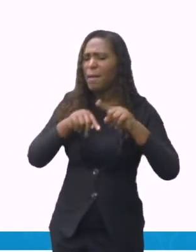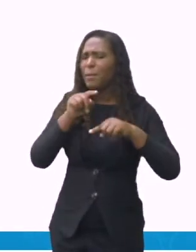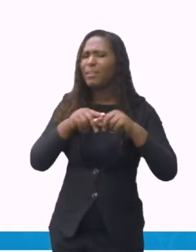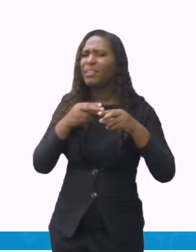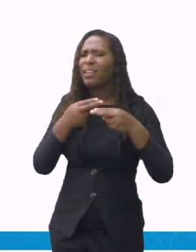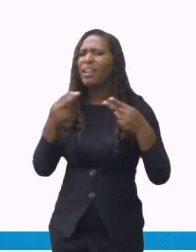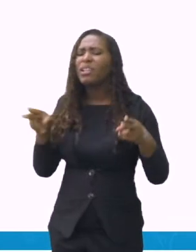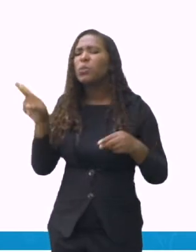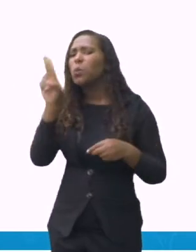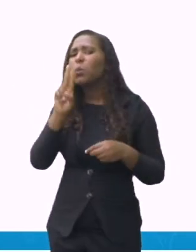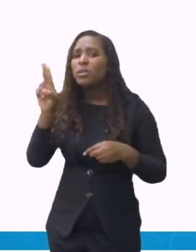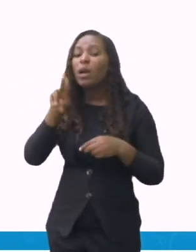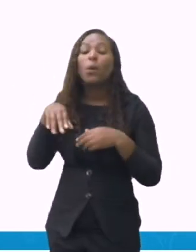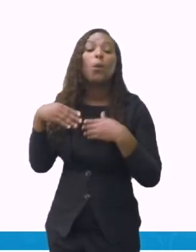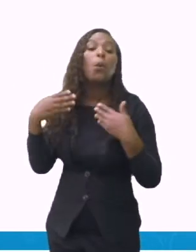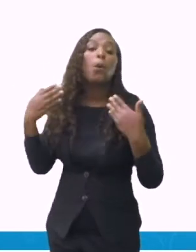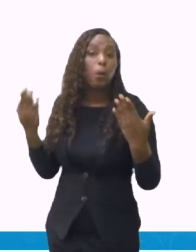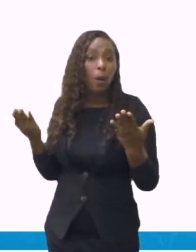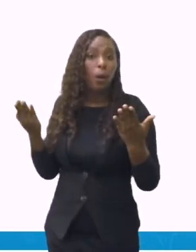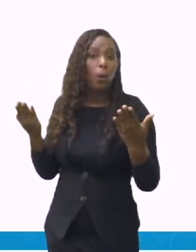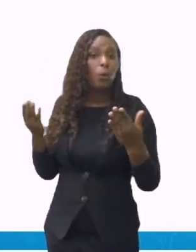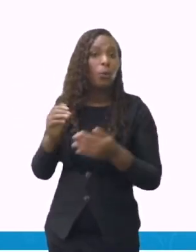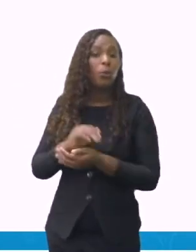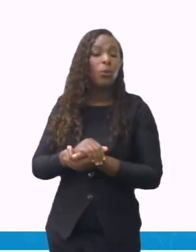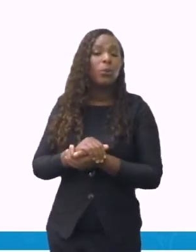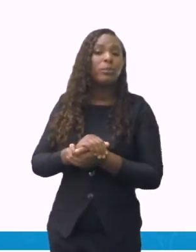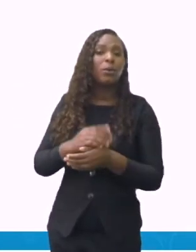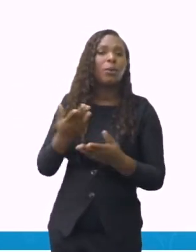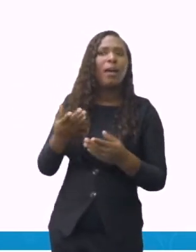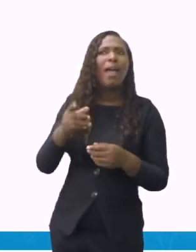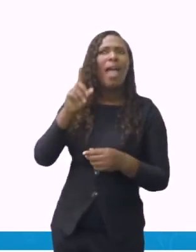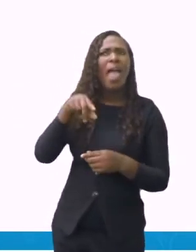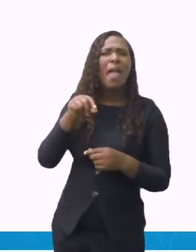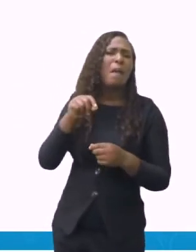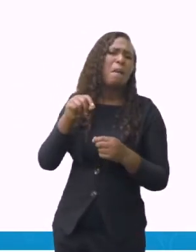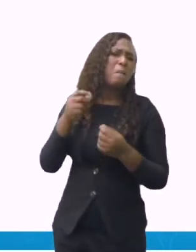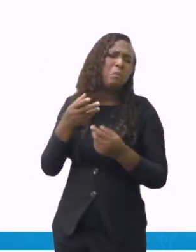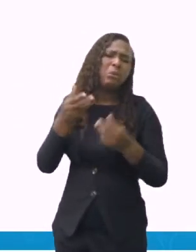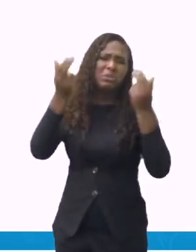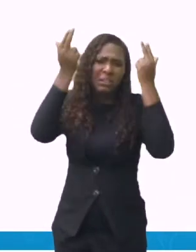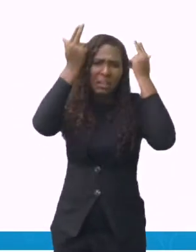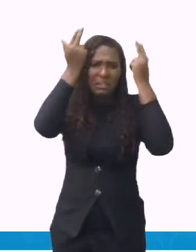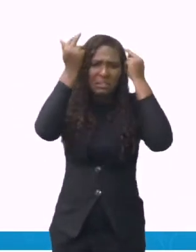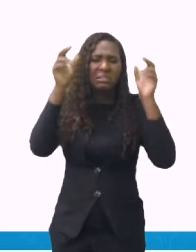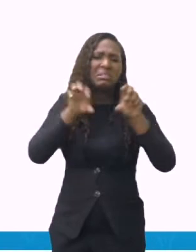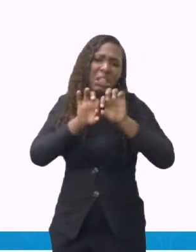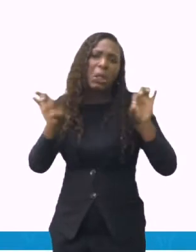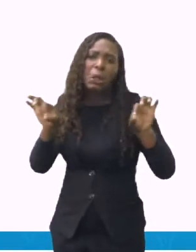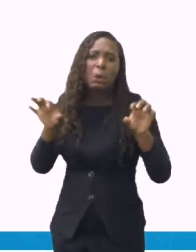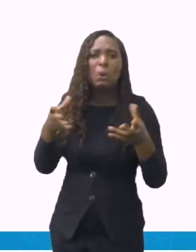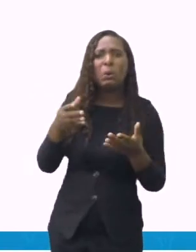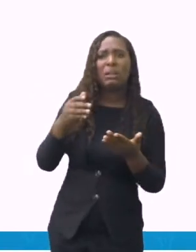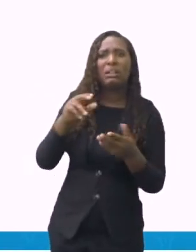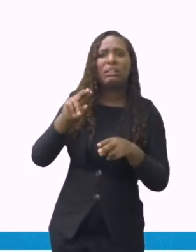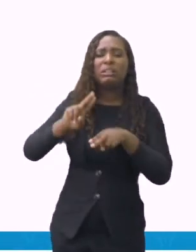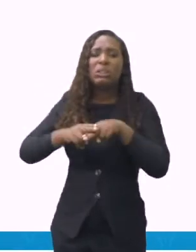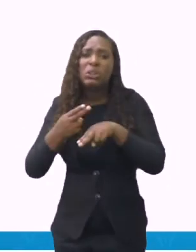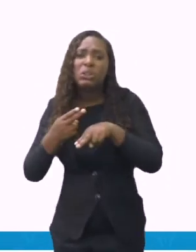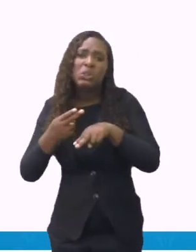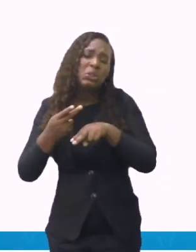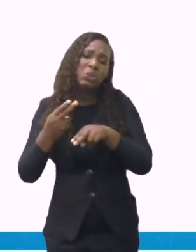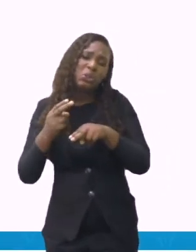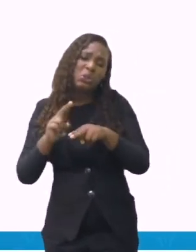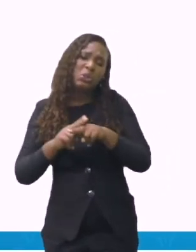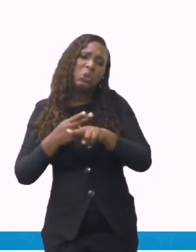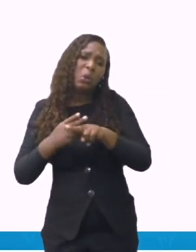fazer com aquela receita, né? É um bolo? É um bolo de cenoura? É um bolo de chocolate? Então o título de uma receita